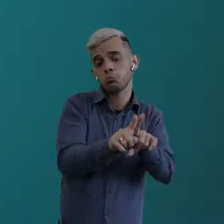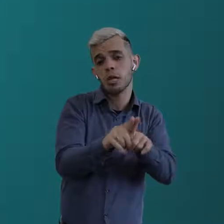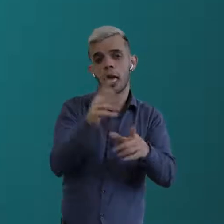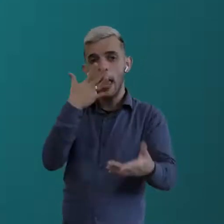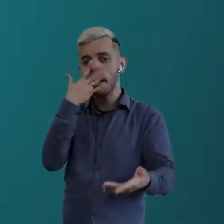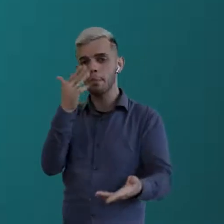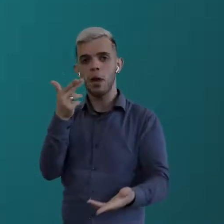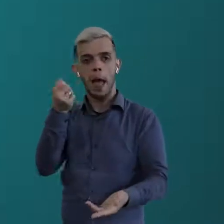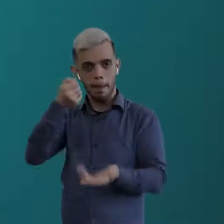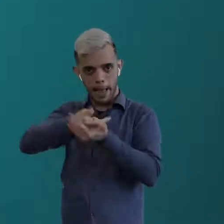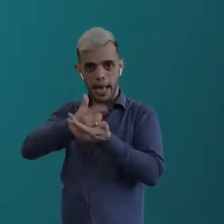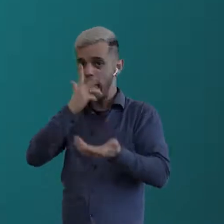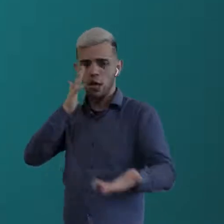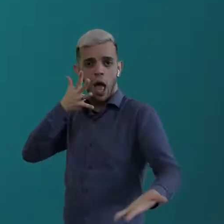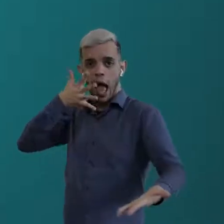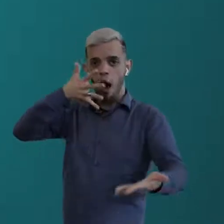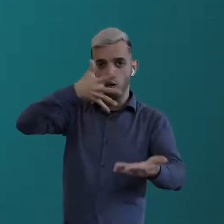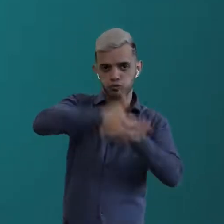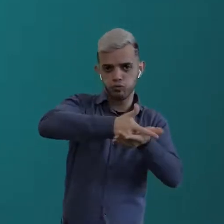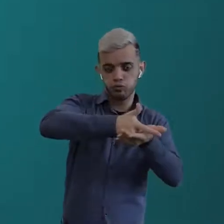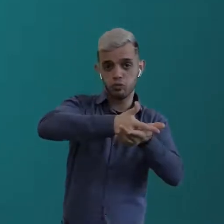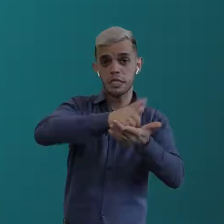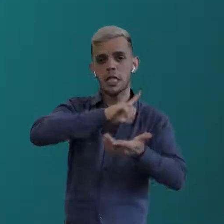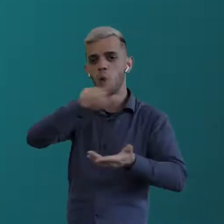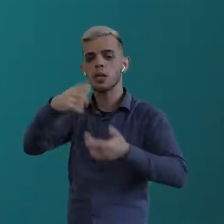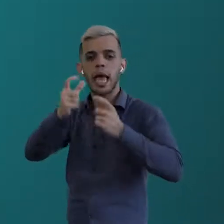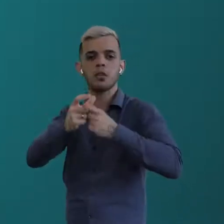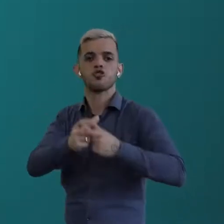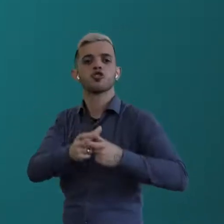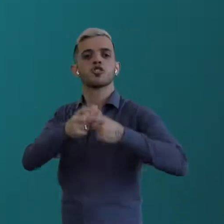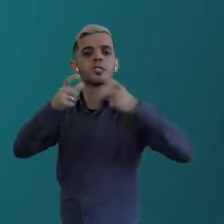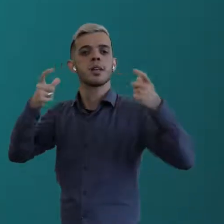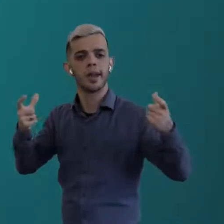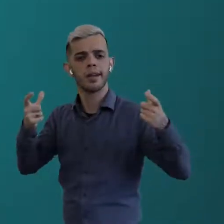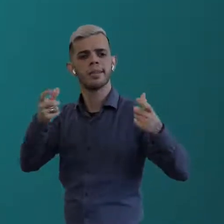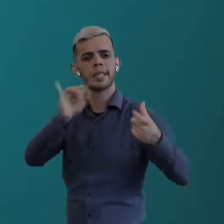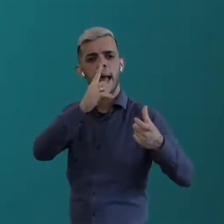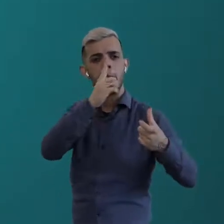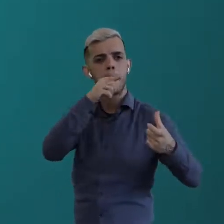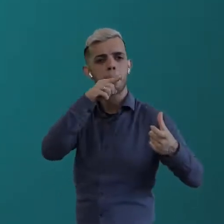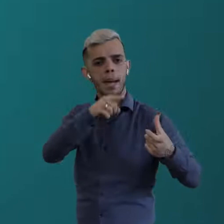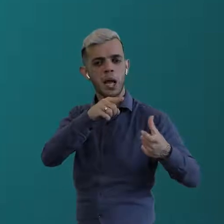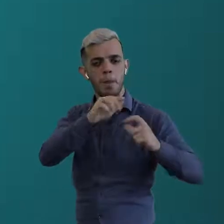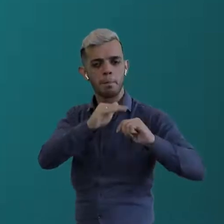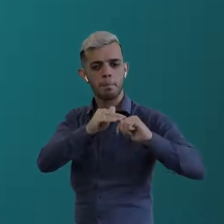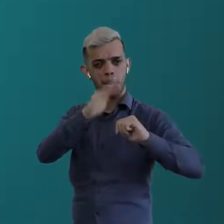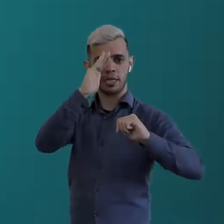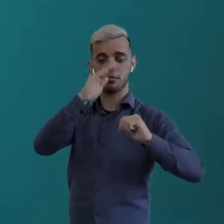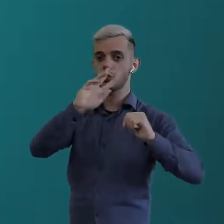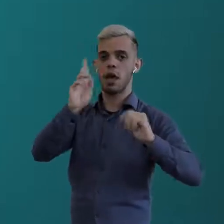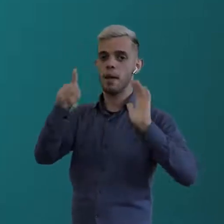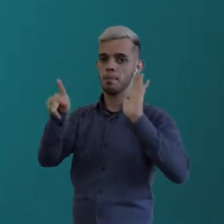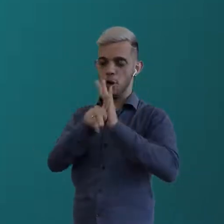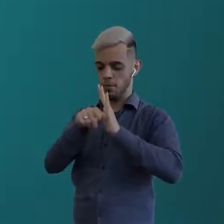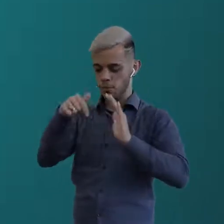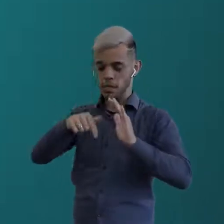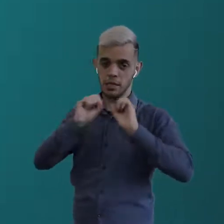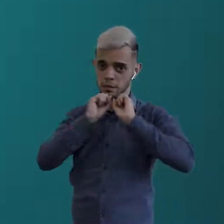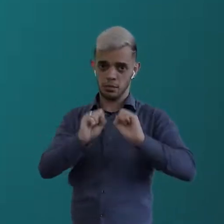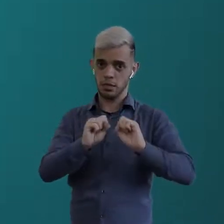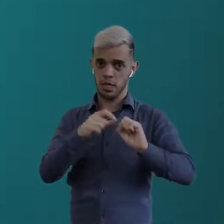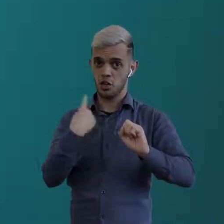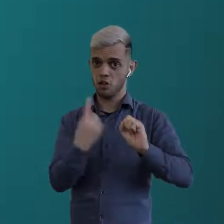direta, então, pagamento à vista. E tem ainda o de grande adensamento, se ela quer adquirir mais de 1.000. Mas aí não é